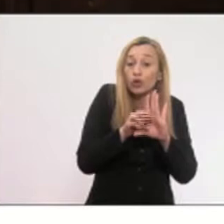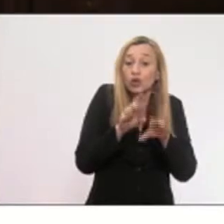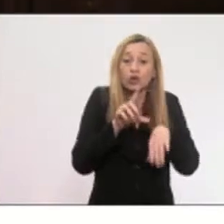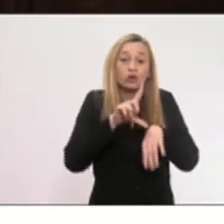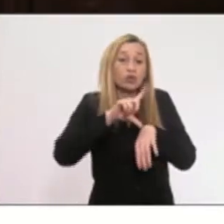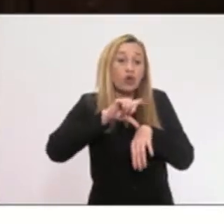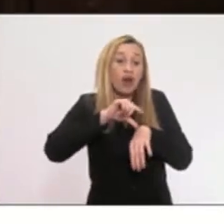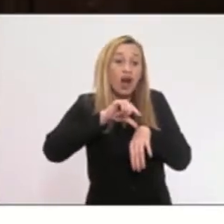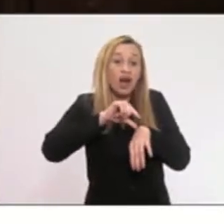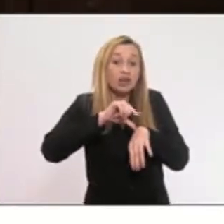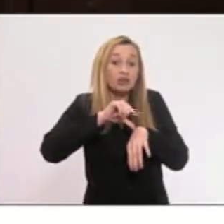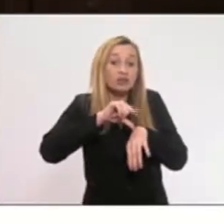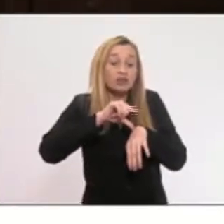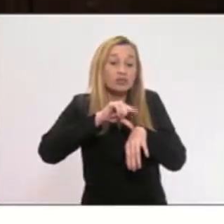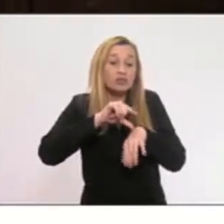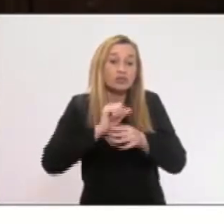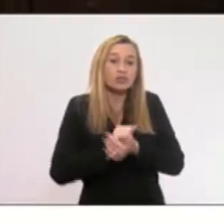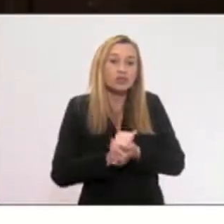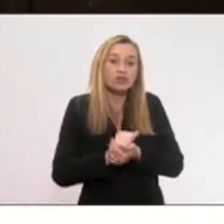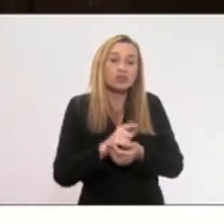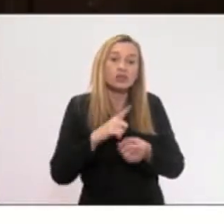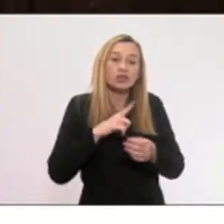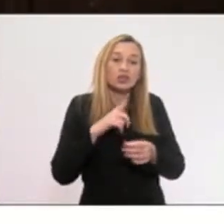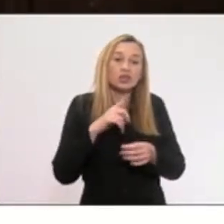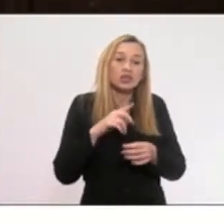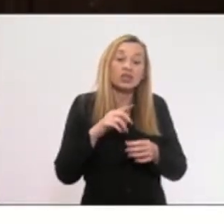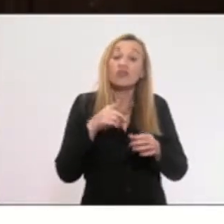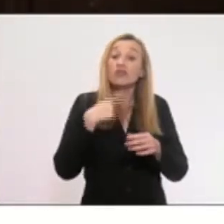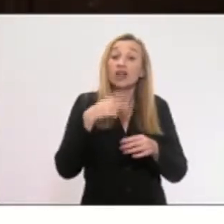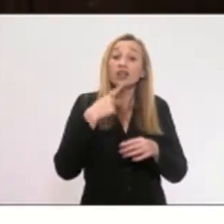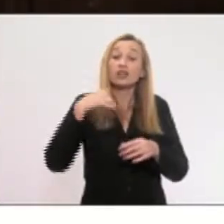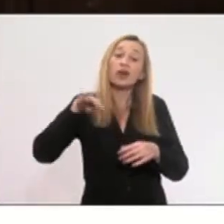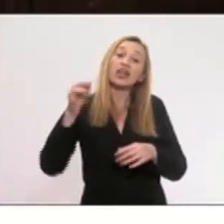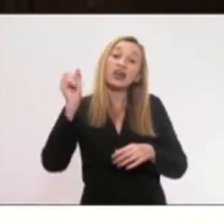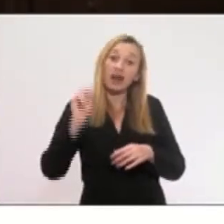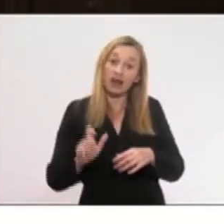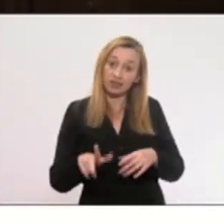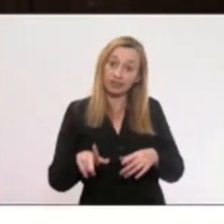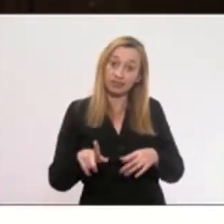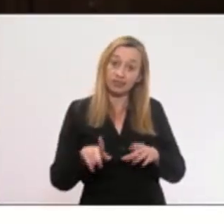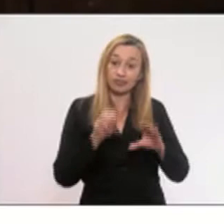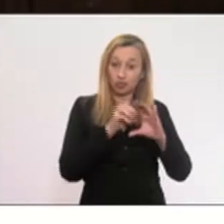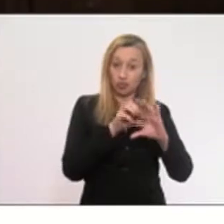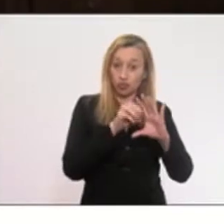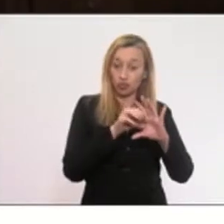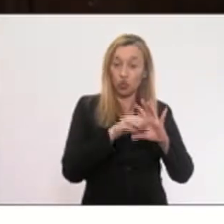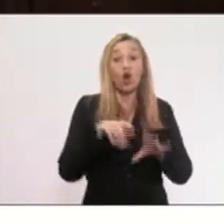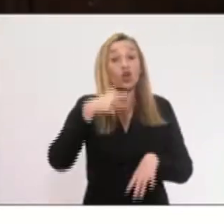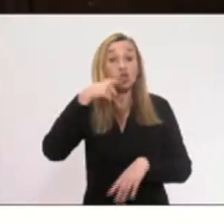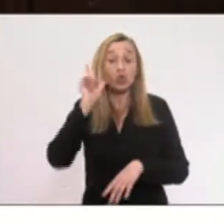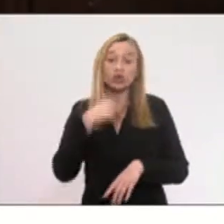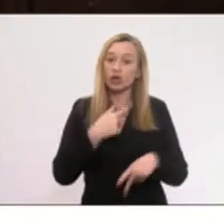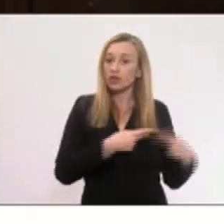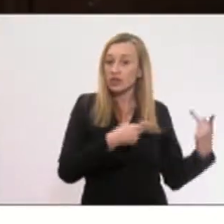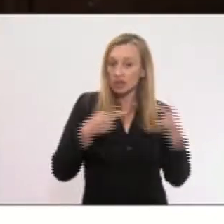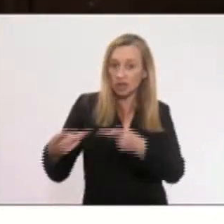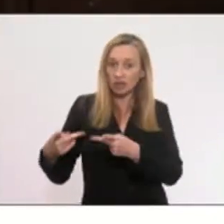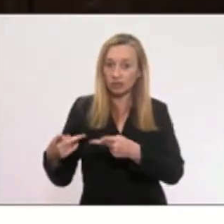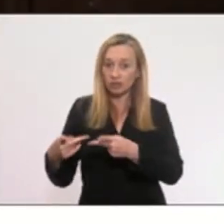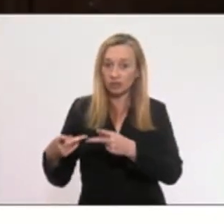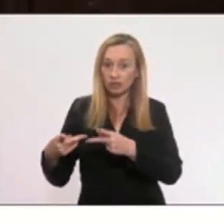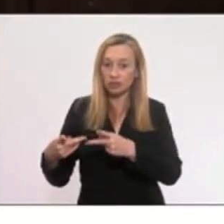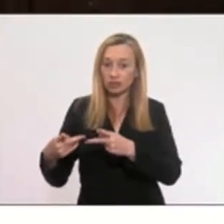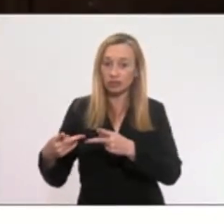horários de pico, tem incursão falando de Maricá. E ontem, como eu estive visitando a Câmara Municipal de